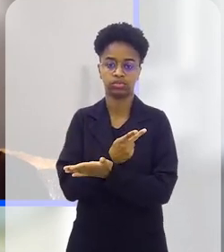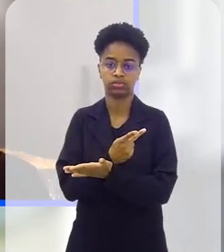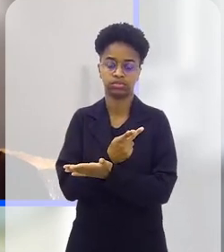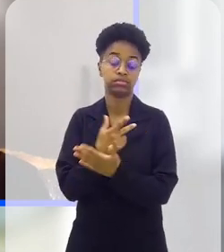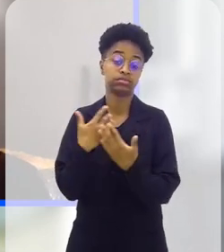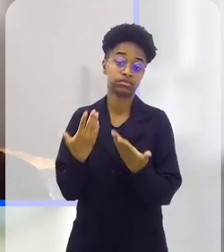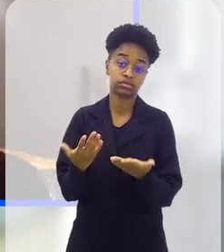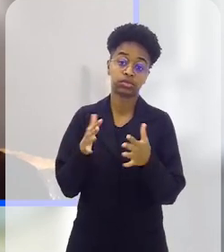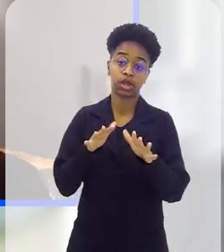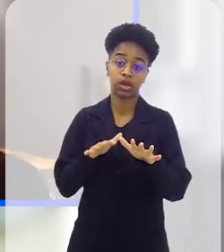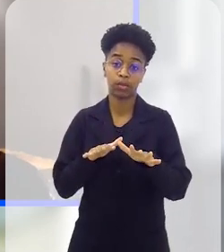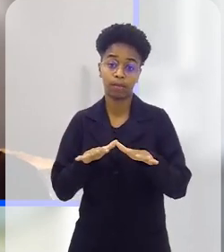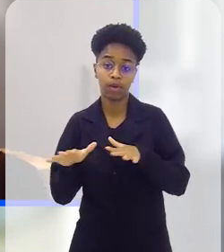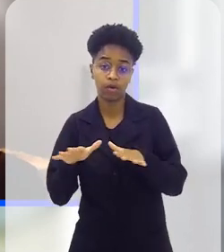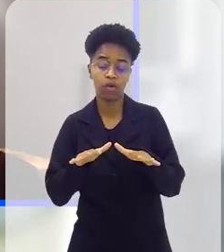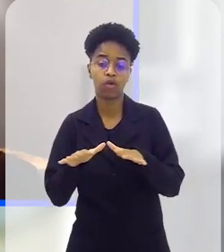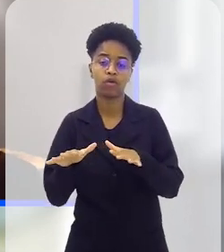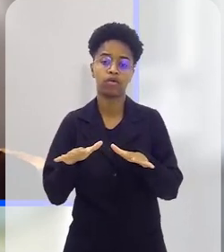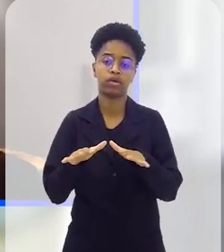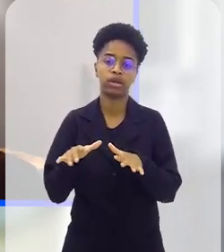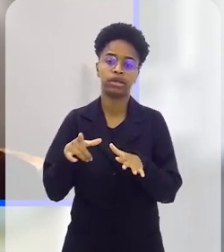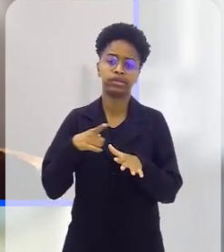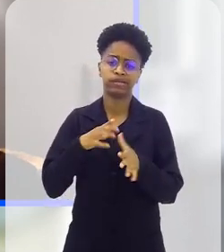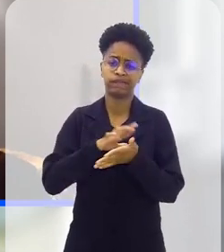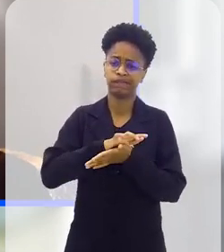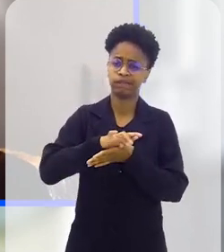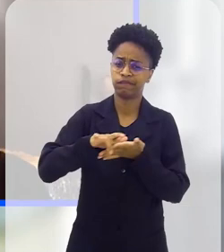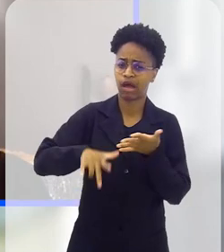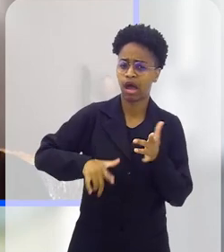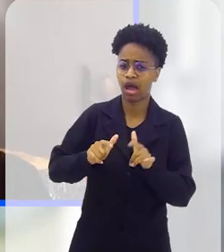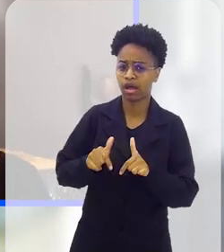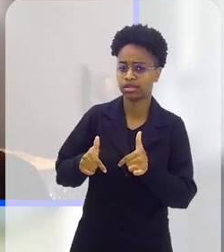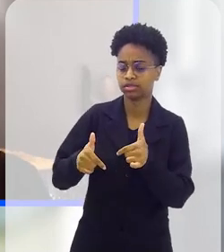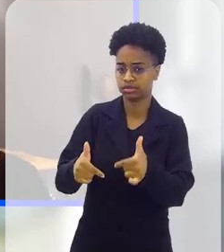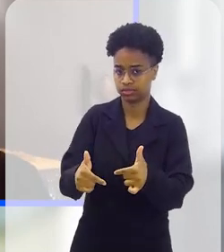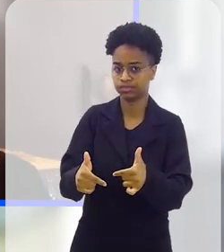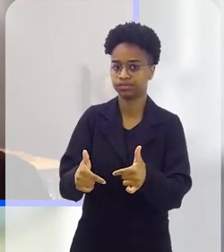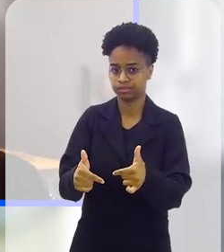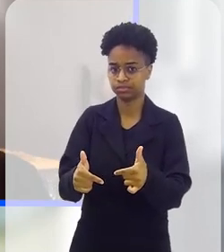Acho que o movimento tem diversas ações,